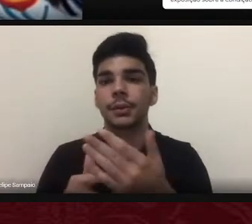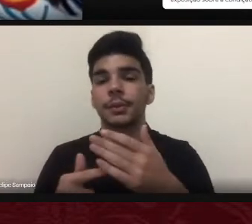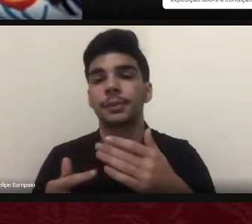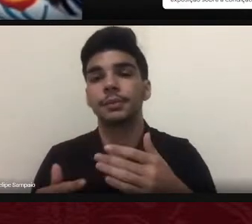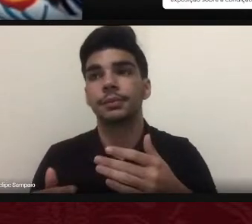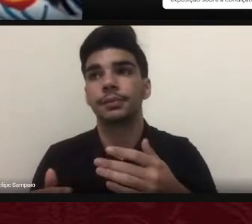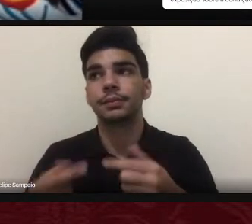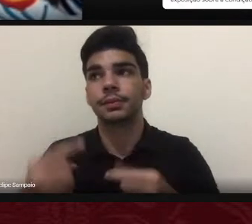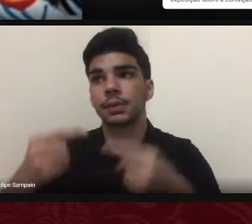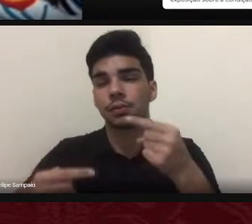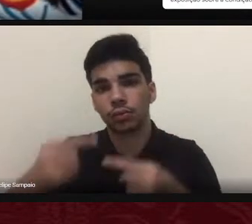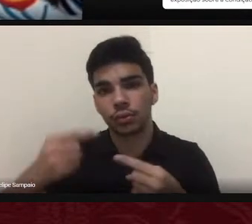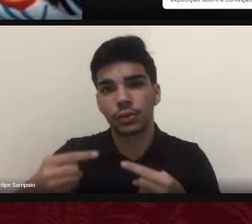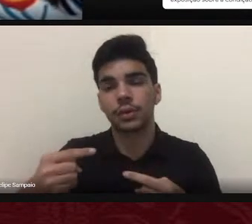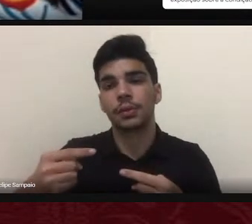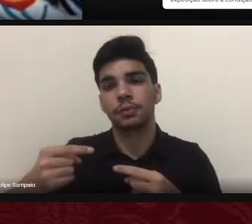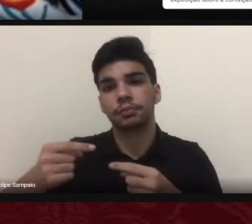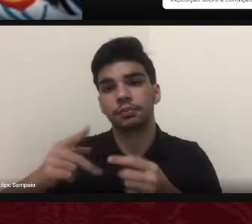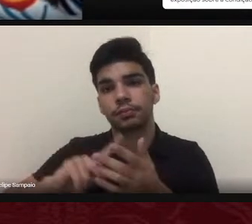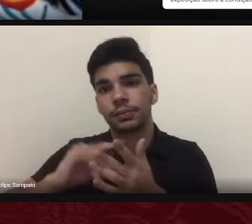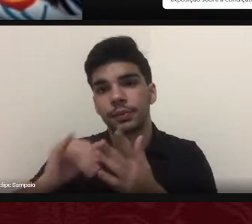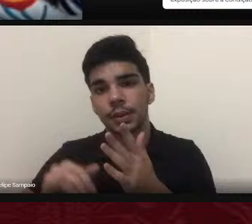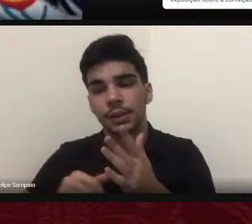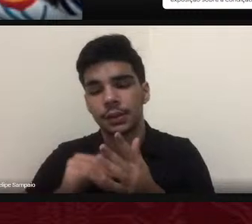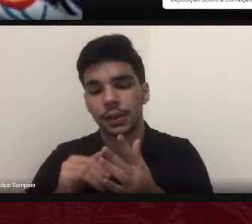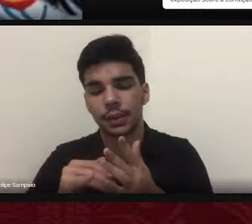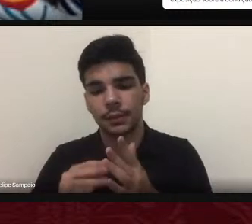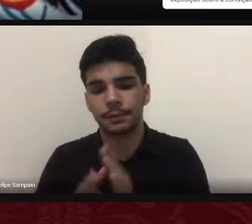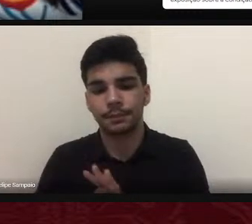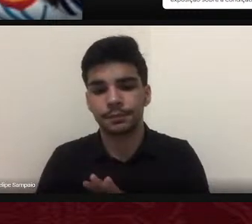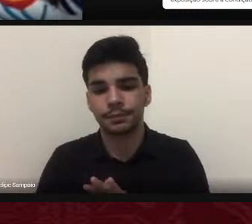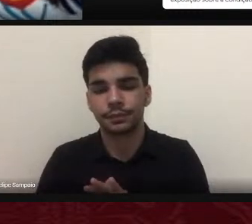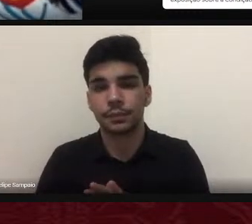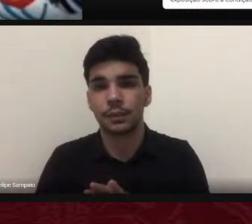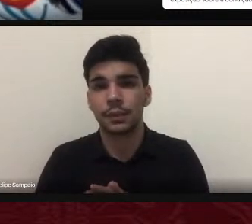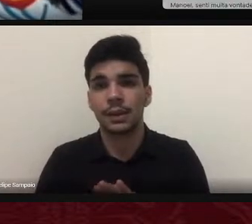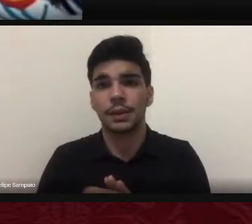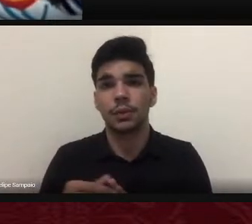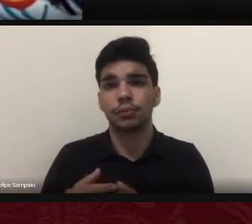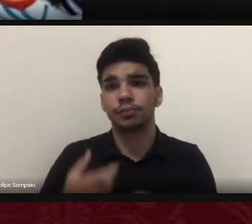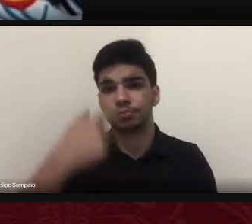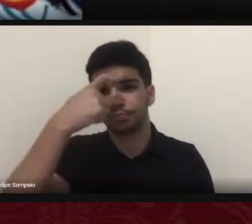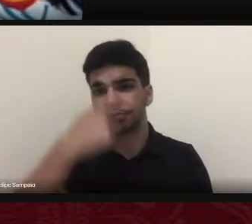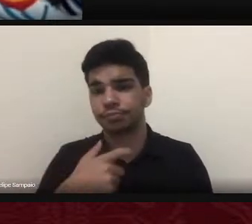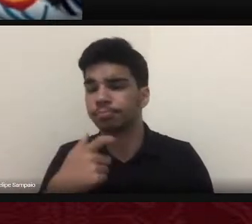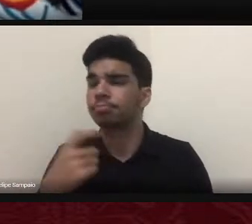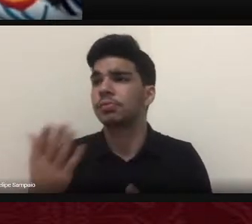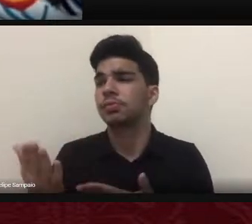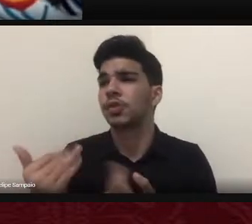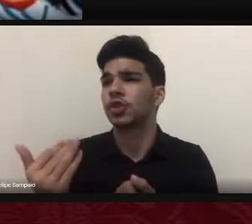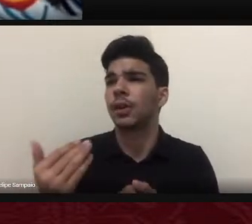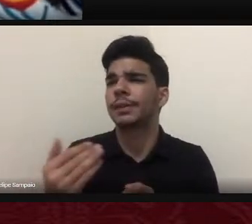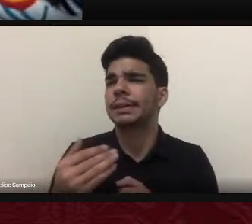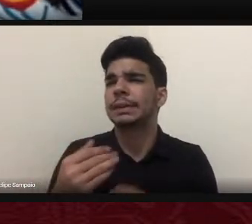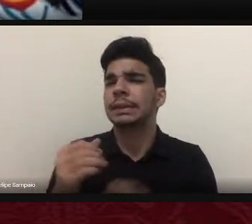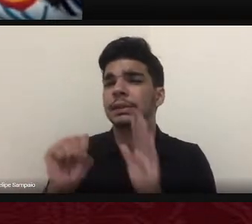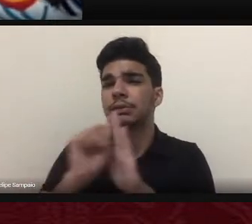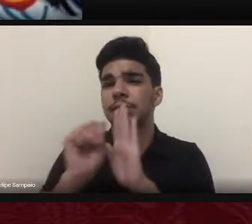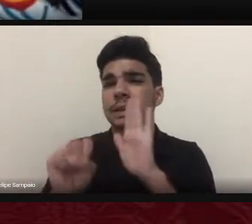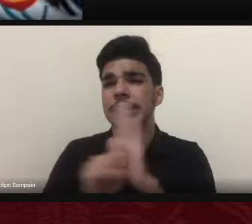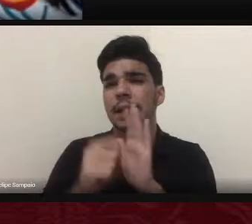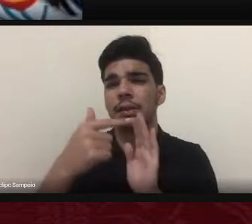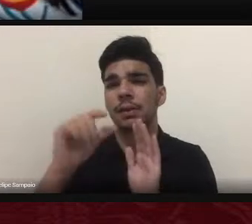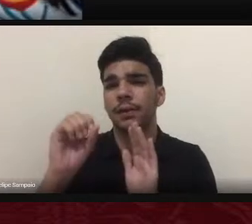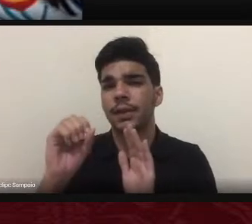de subjetividades jovens que se vem efetivando desde o século 20 entre outros aspectos